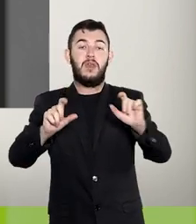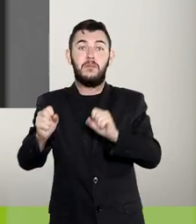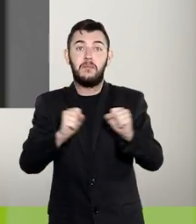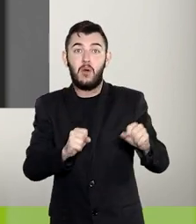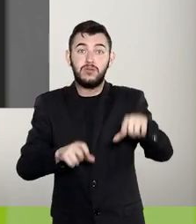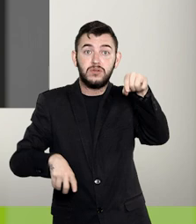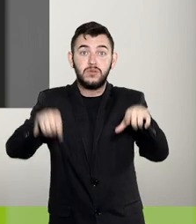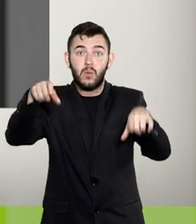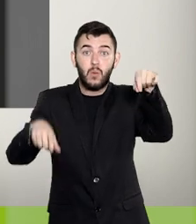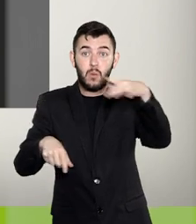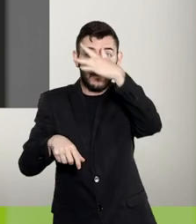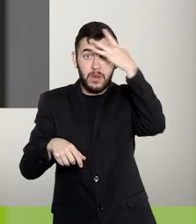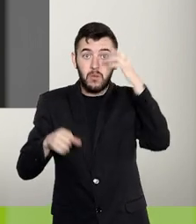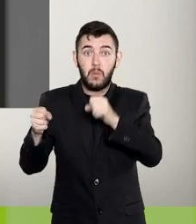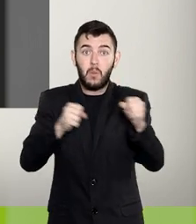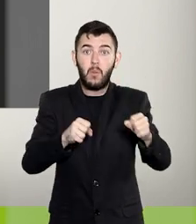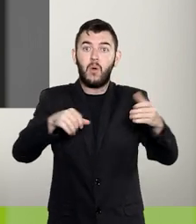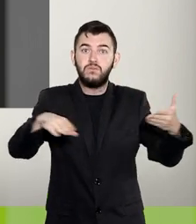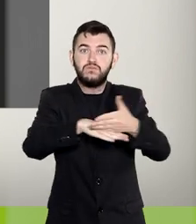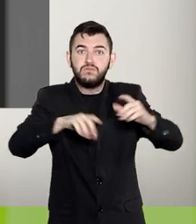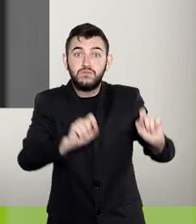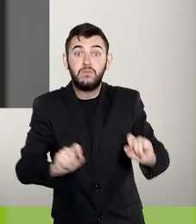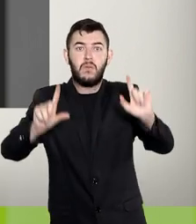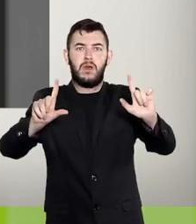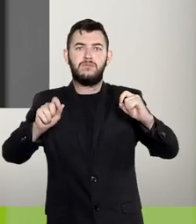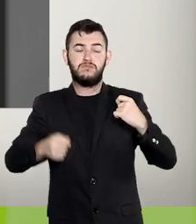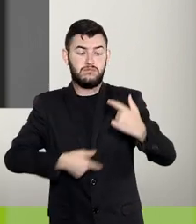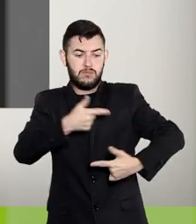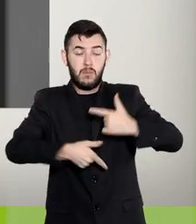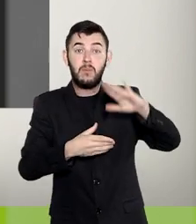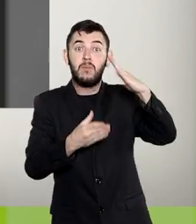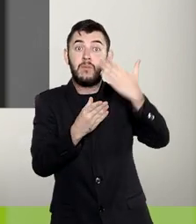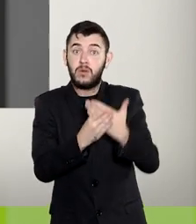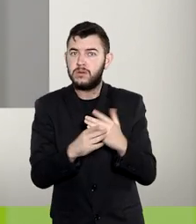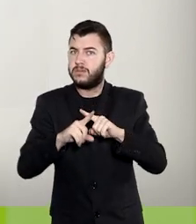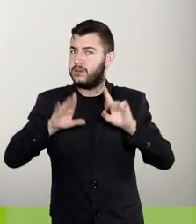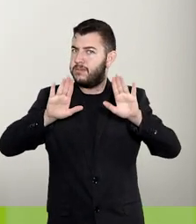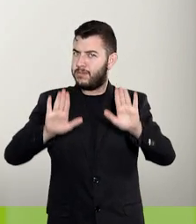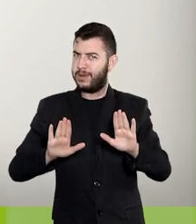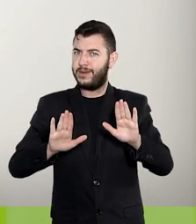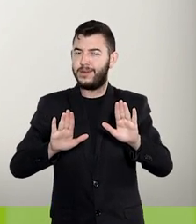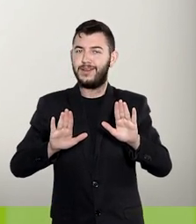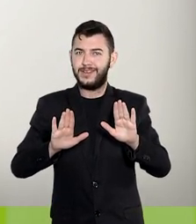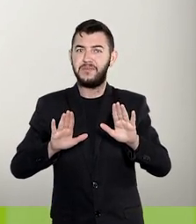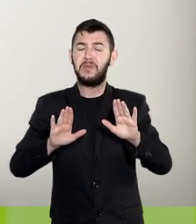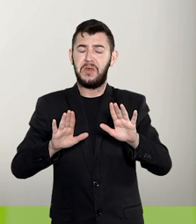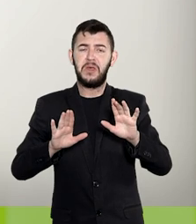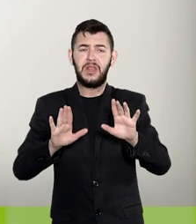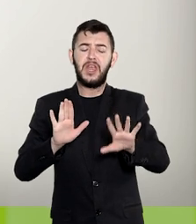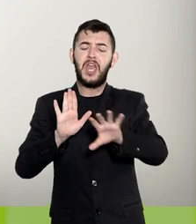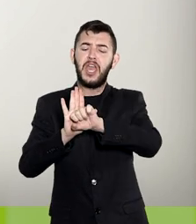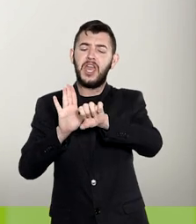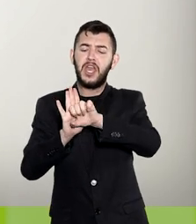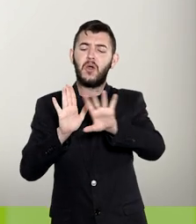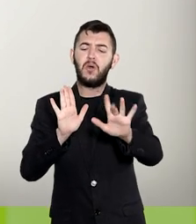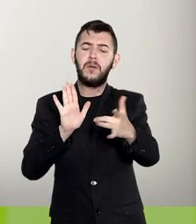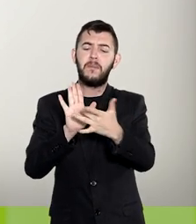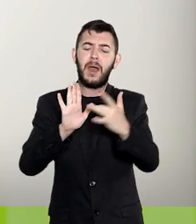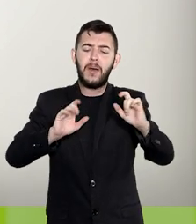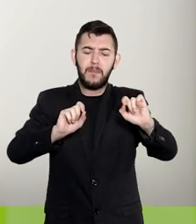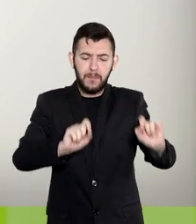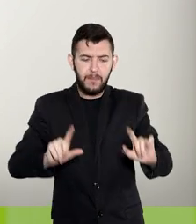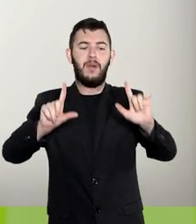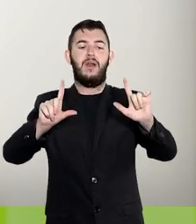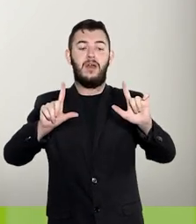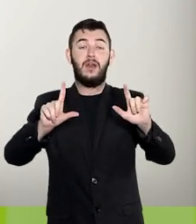conceder acesso aos outros usuários que tiverem que atuar no processo. Para isso, basta clicar neste ícone